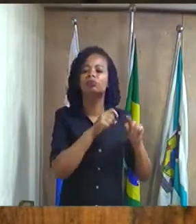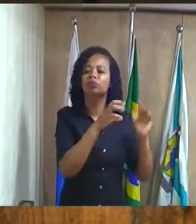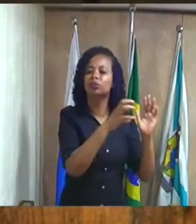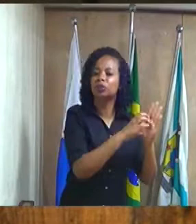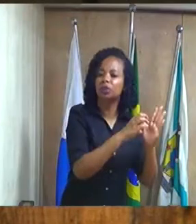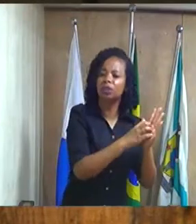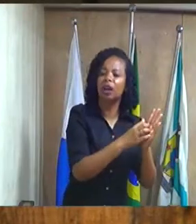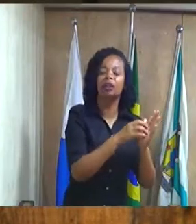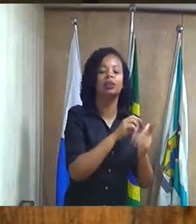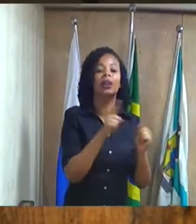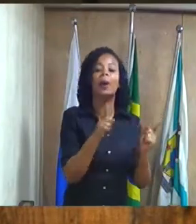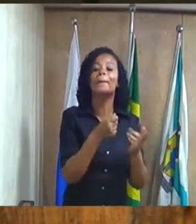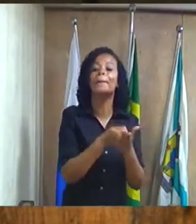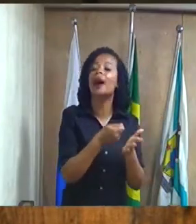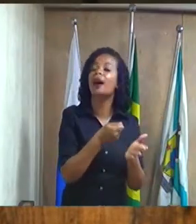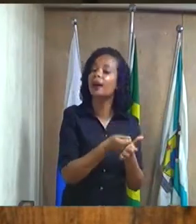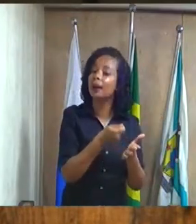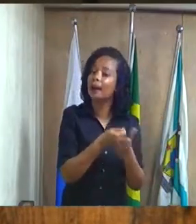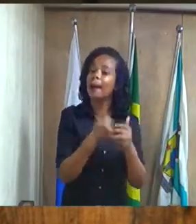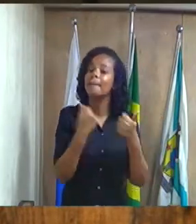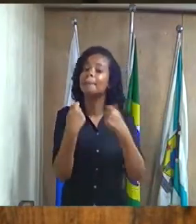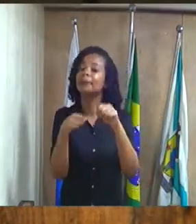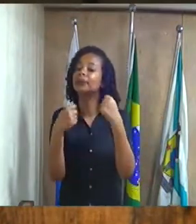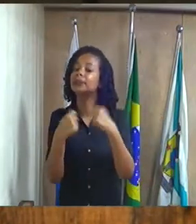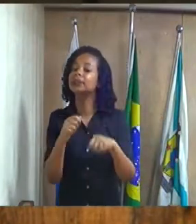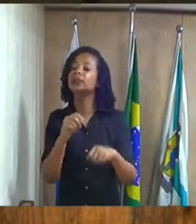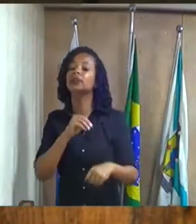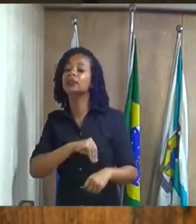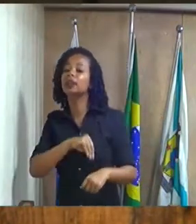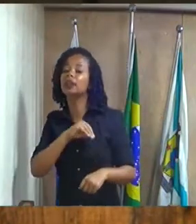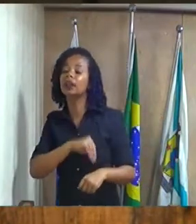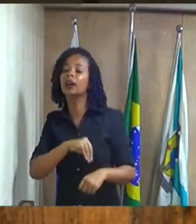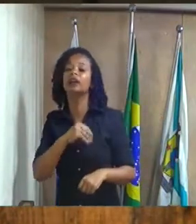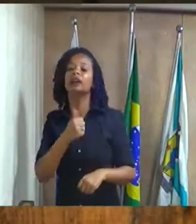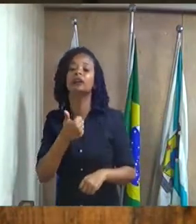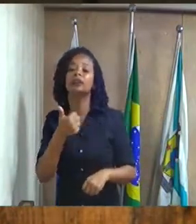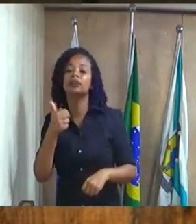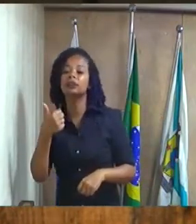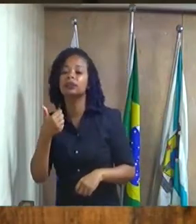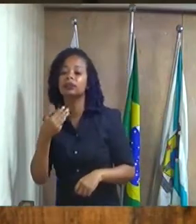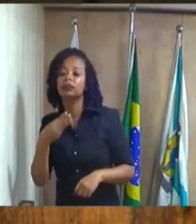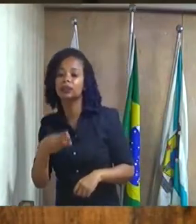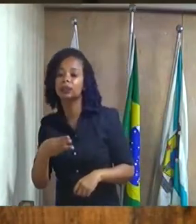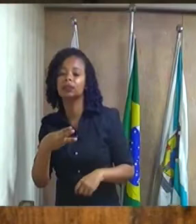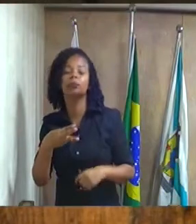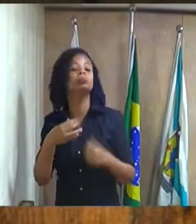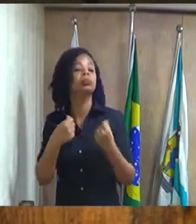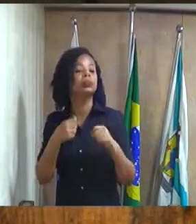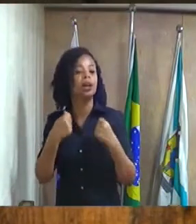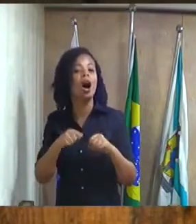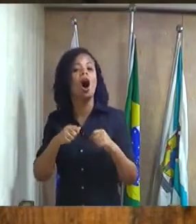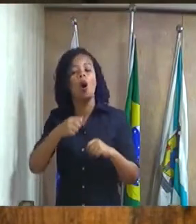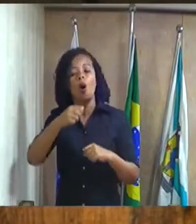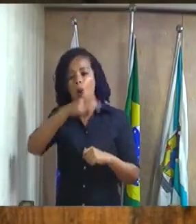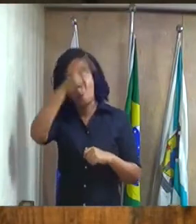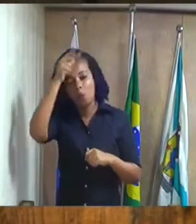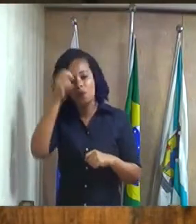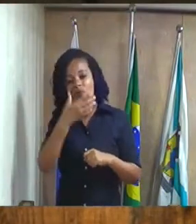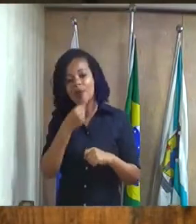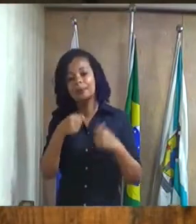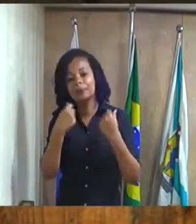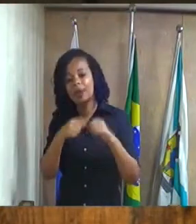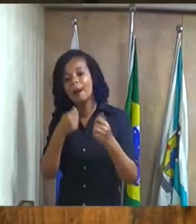terceiro os prefeitos também não conseguem pagar o funcionário não paga o décimo terceiro não não